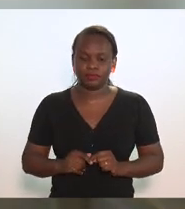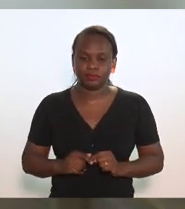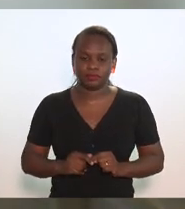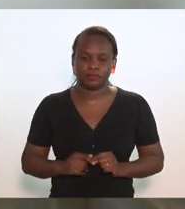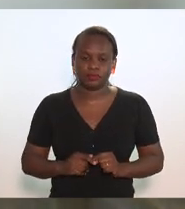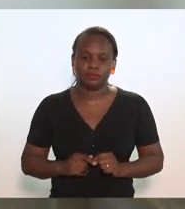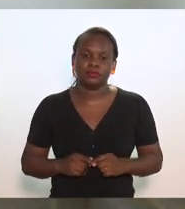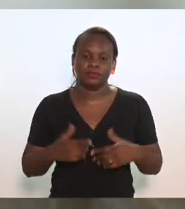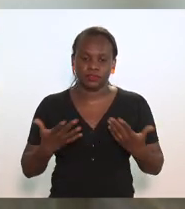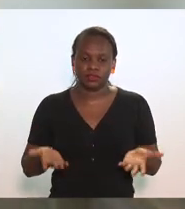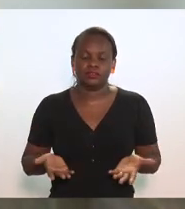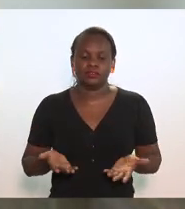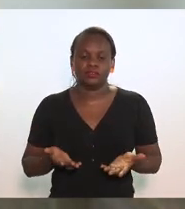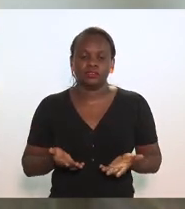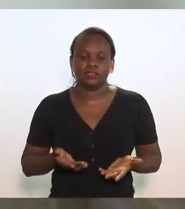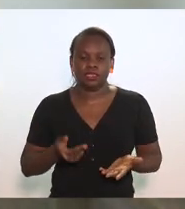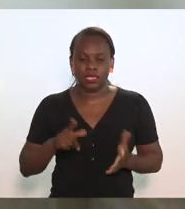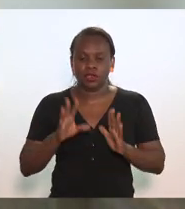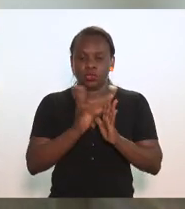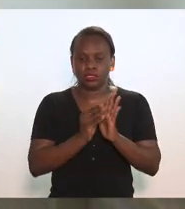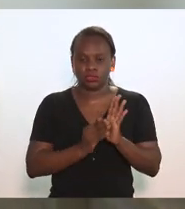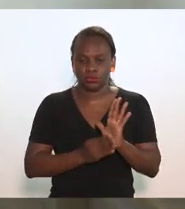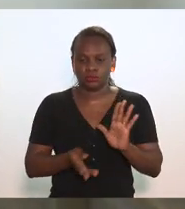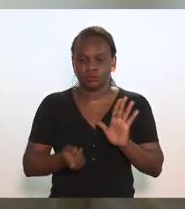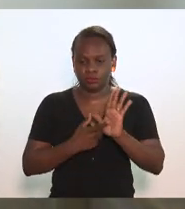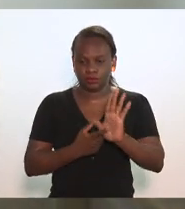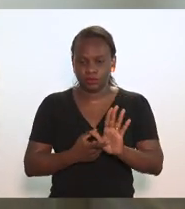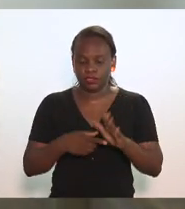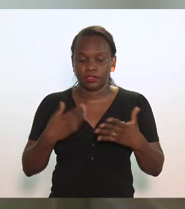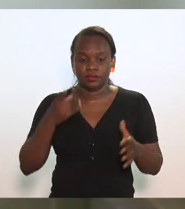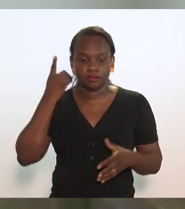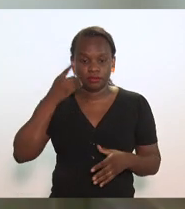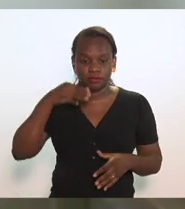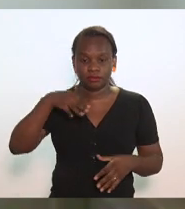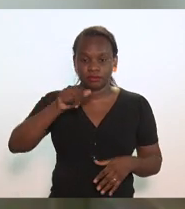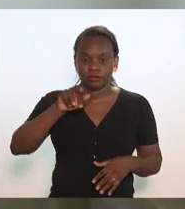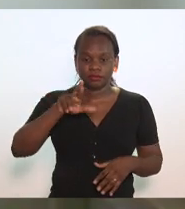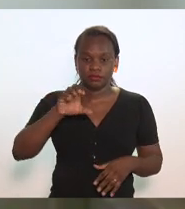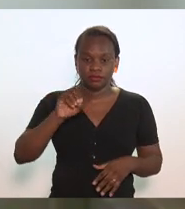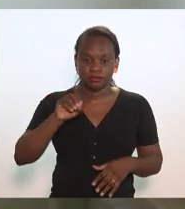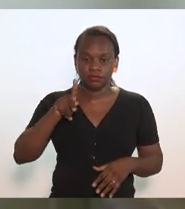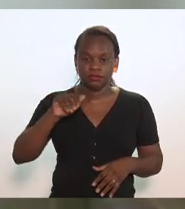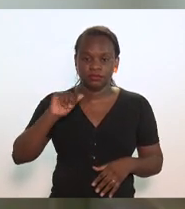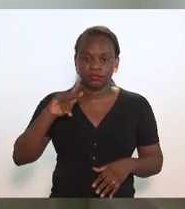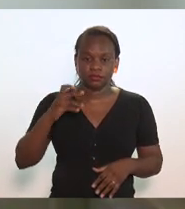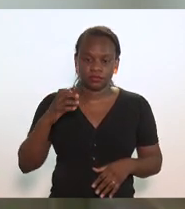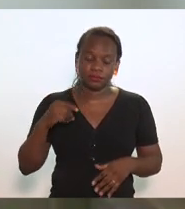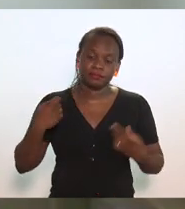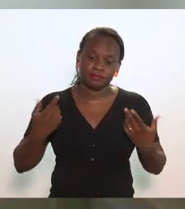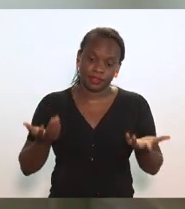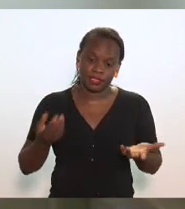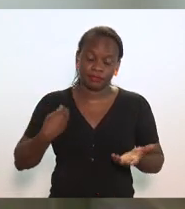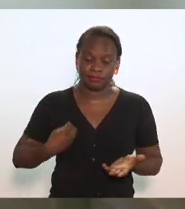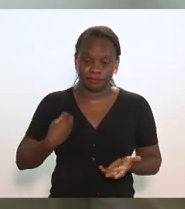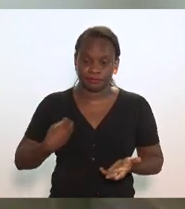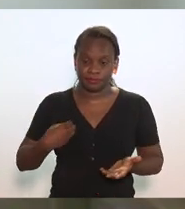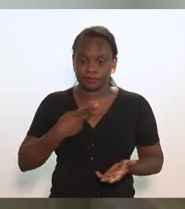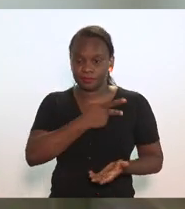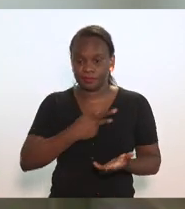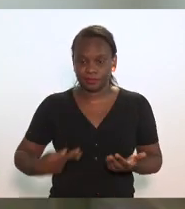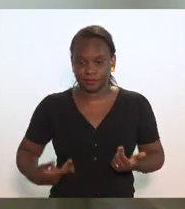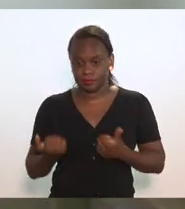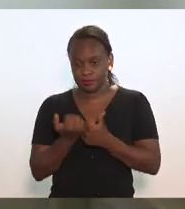Este é o conteúdo. Deputado Márcio Pacheco, deveria estar aqui copresidindo